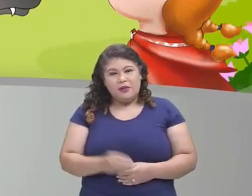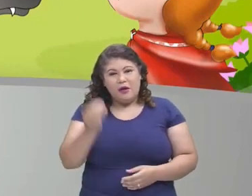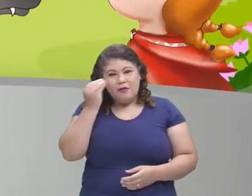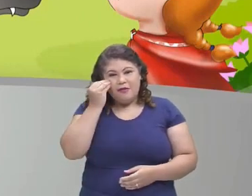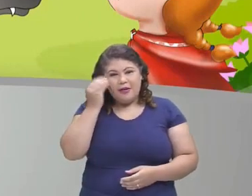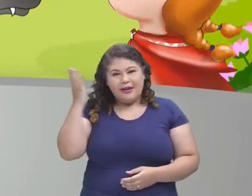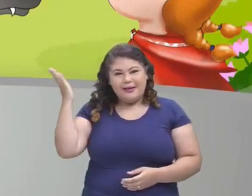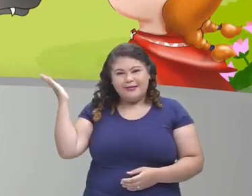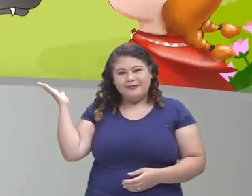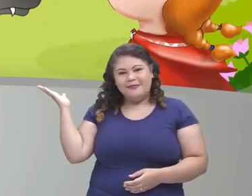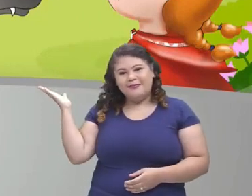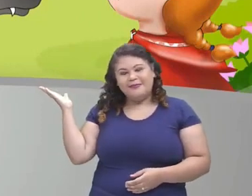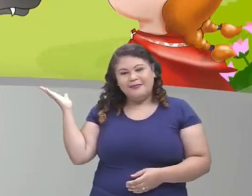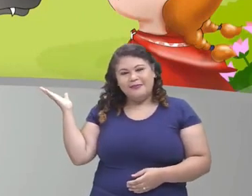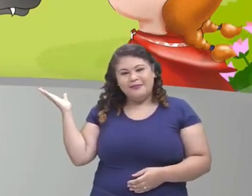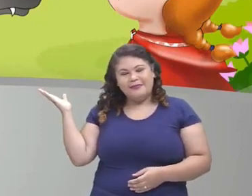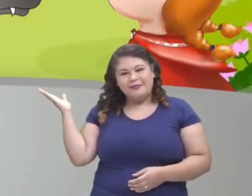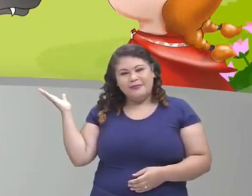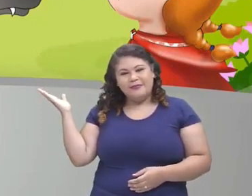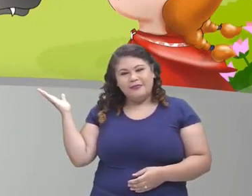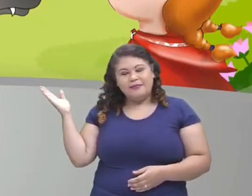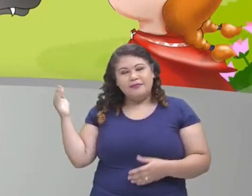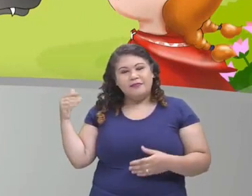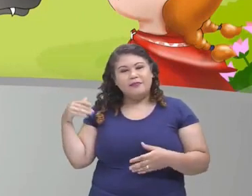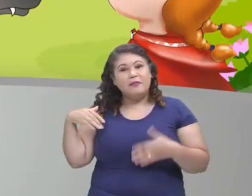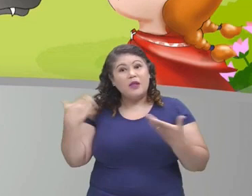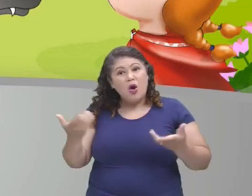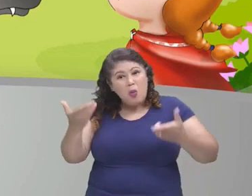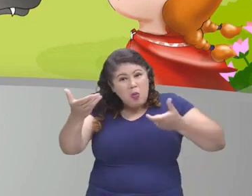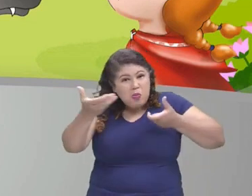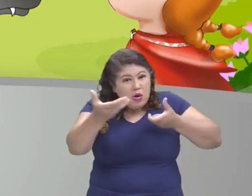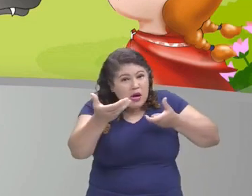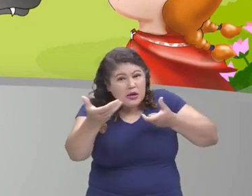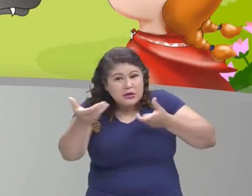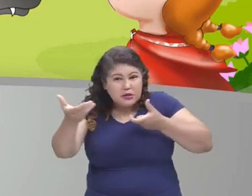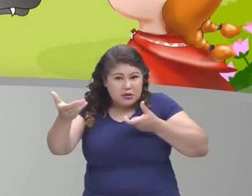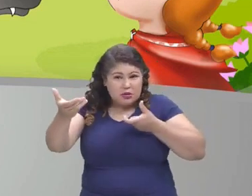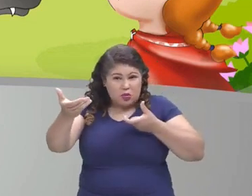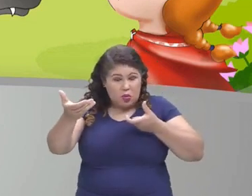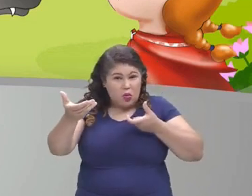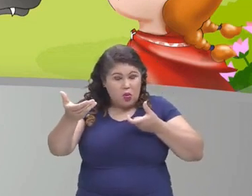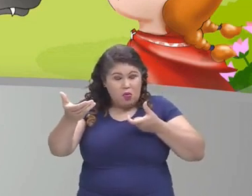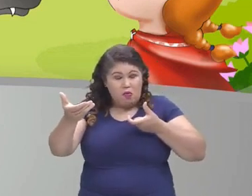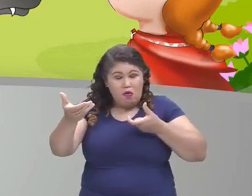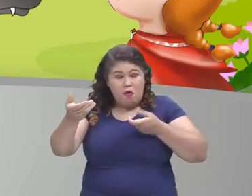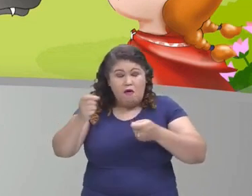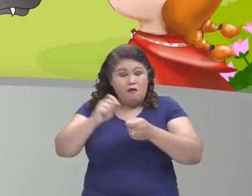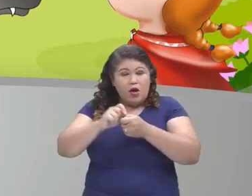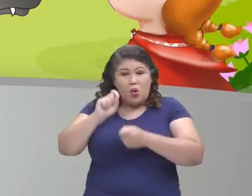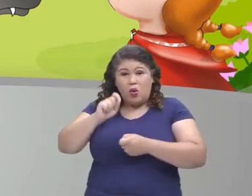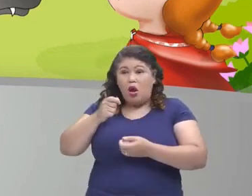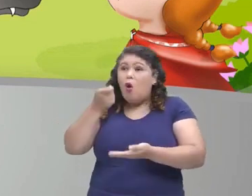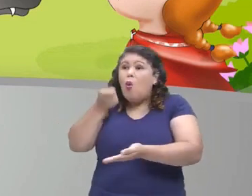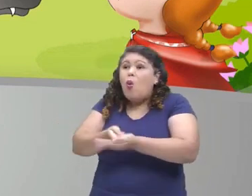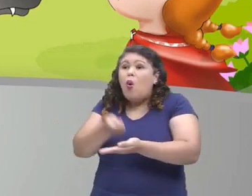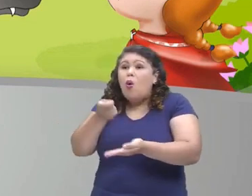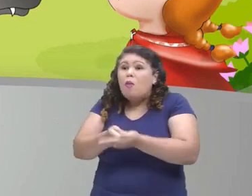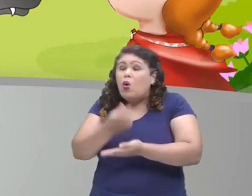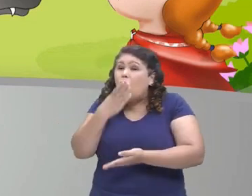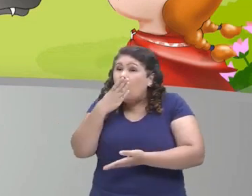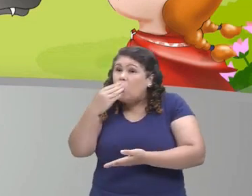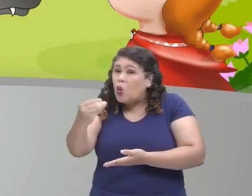próxima cena? Olha só. E ele então obrigou o lobo a